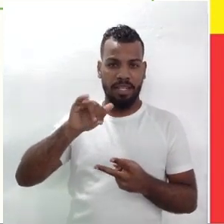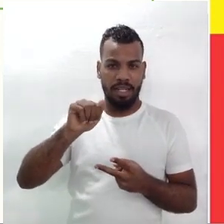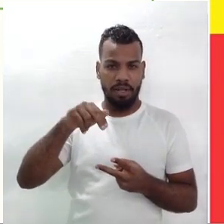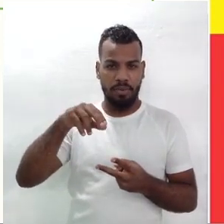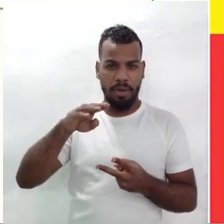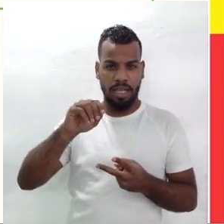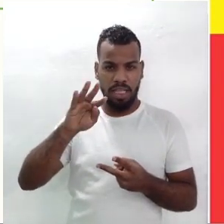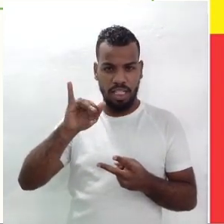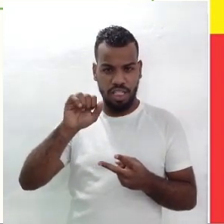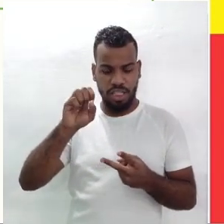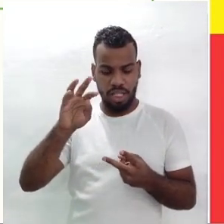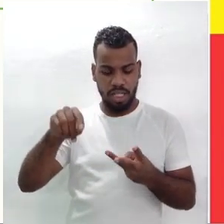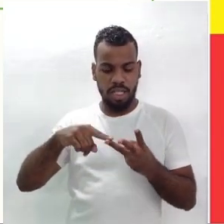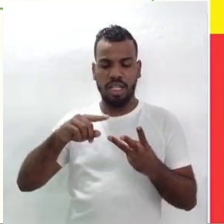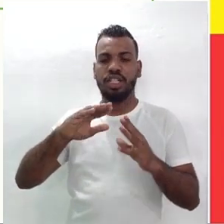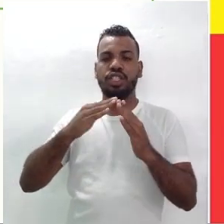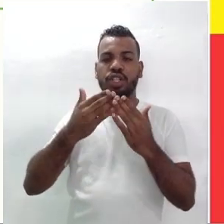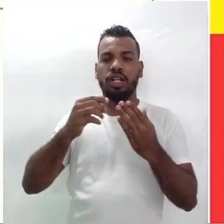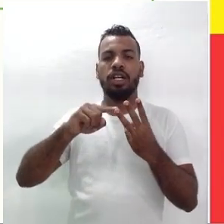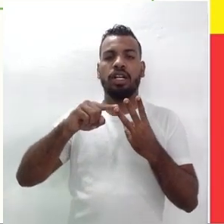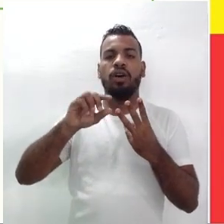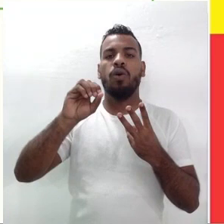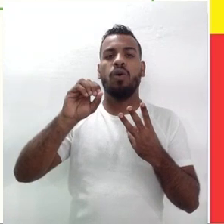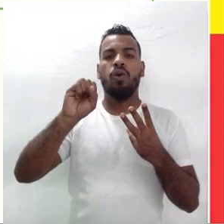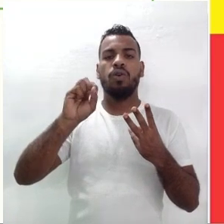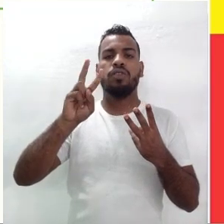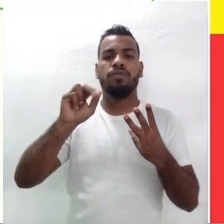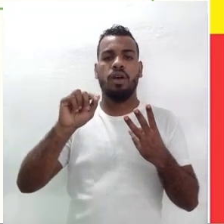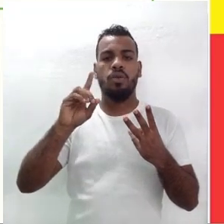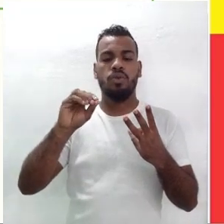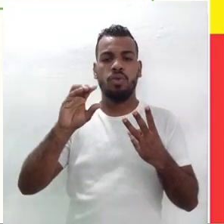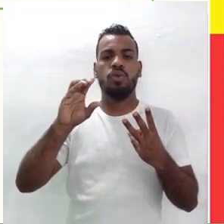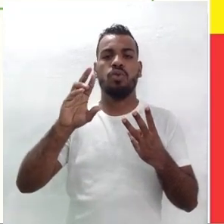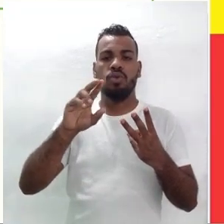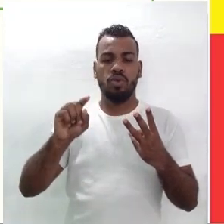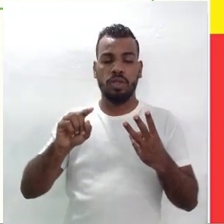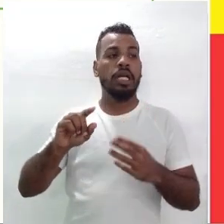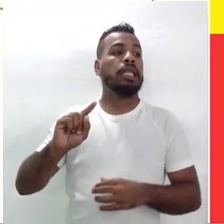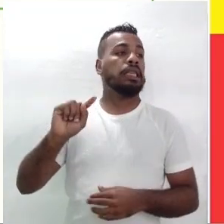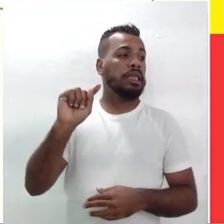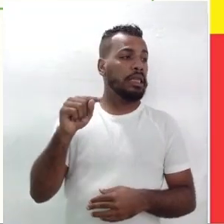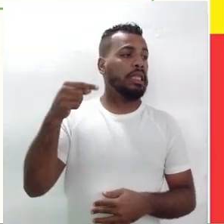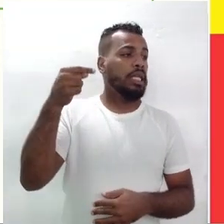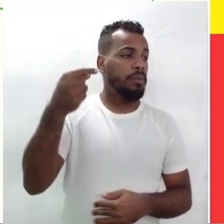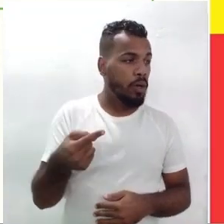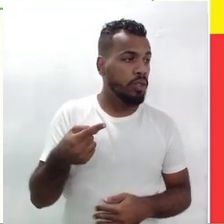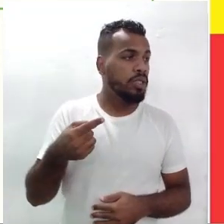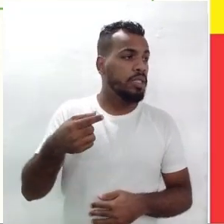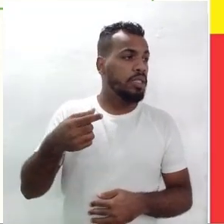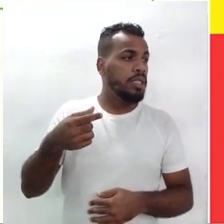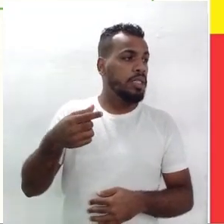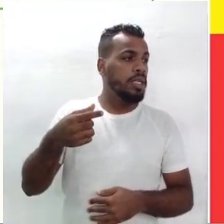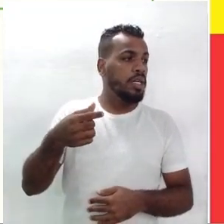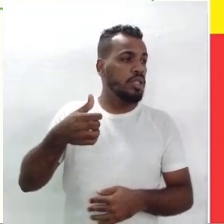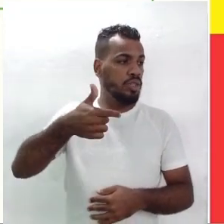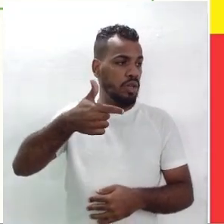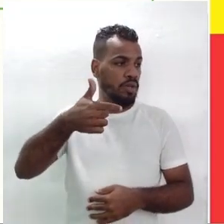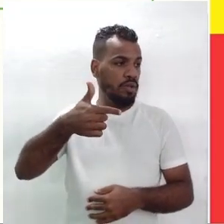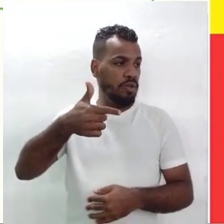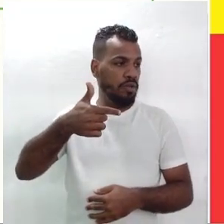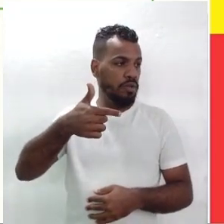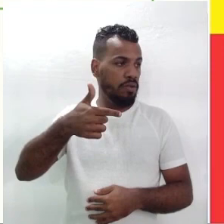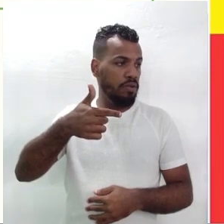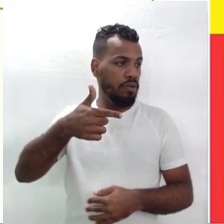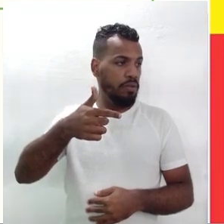de 43, ingressou na Faculdade de Direito do Recife, onde formou-se em Ciências Jurídicas e